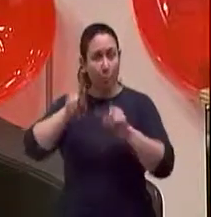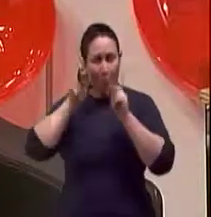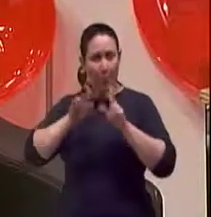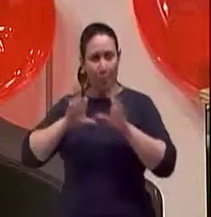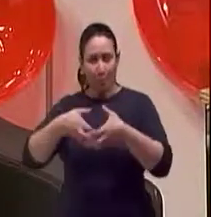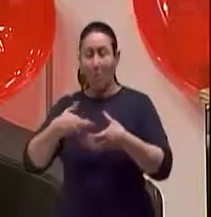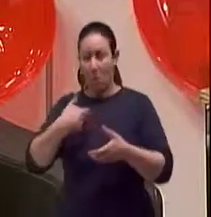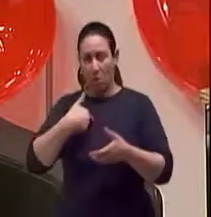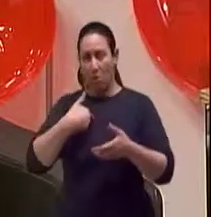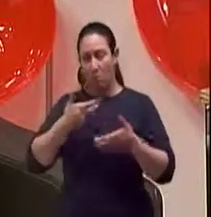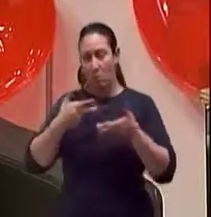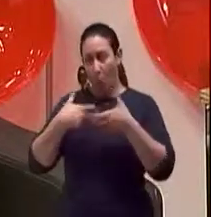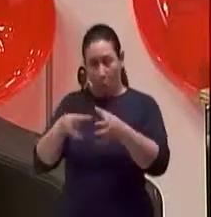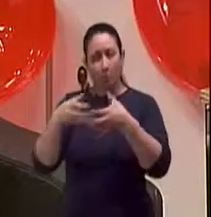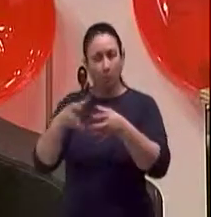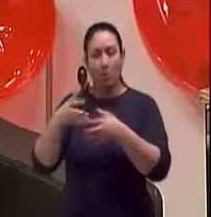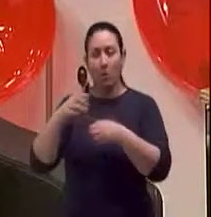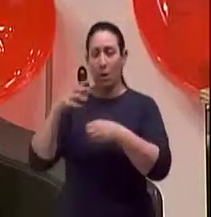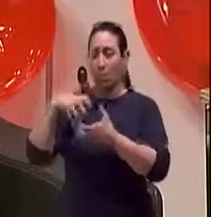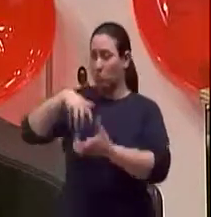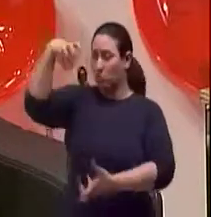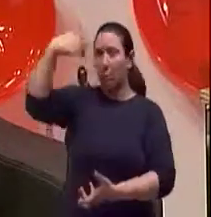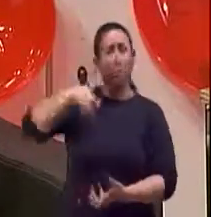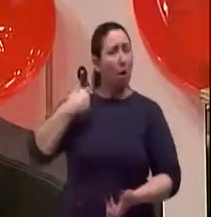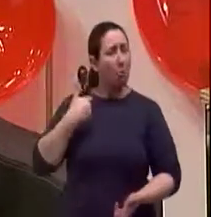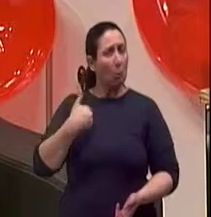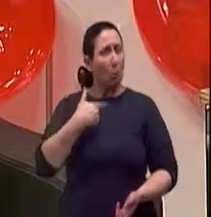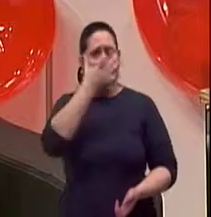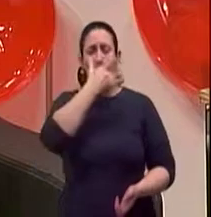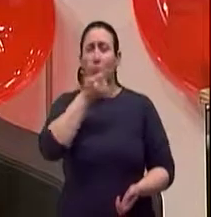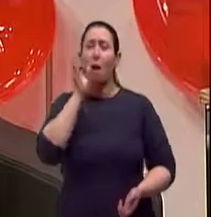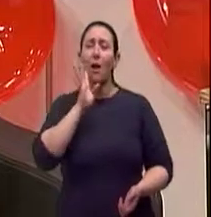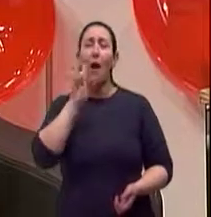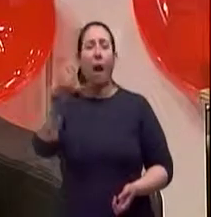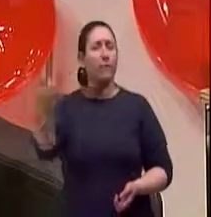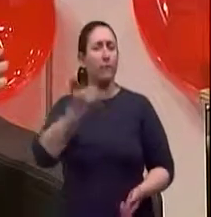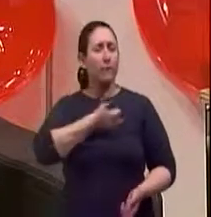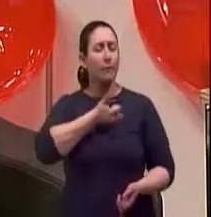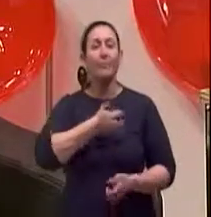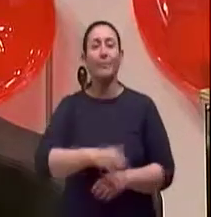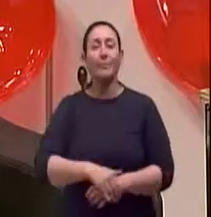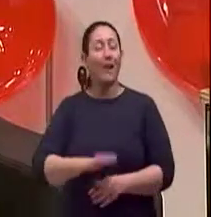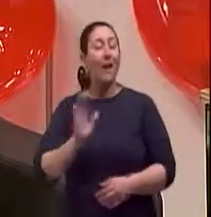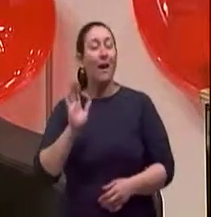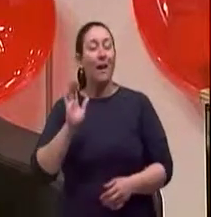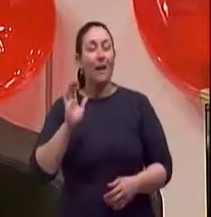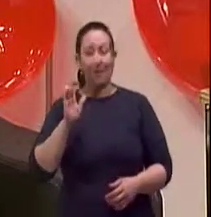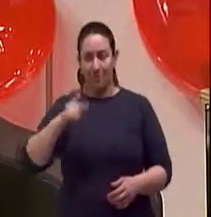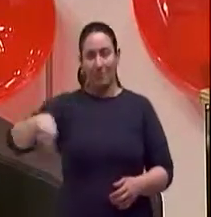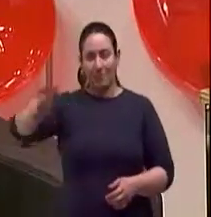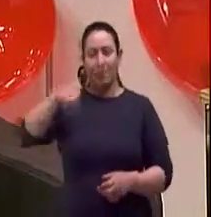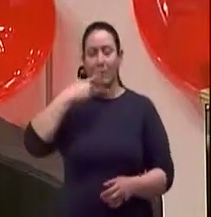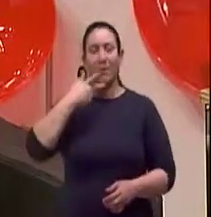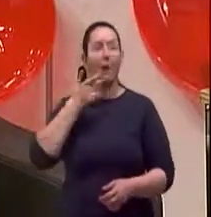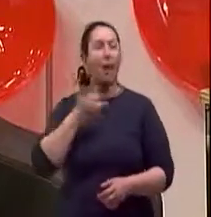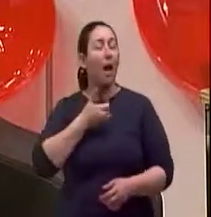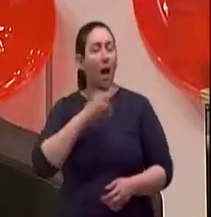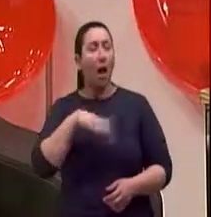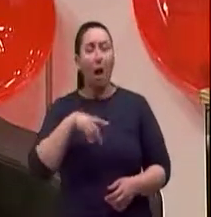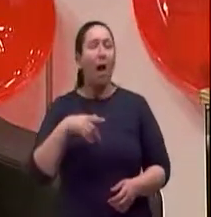de pessoas que eu convivo, de mais idade, e eu acho super bacana elas me dizendo assim, a gente é a, como é